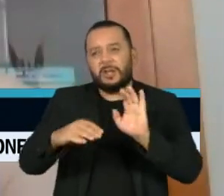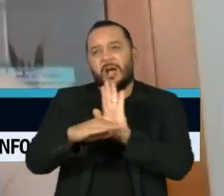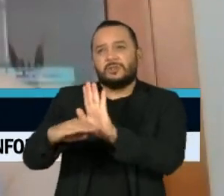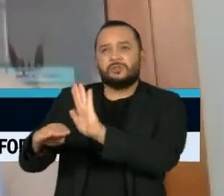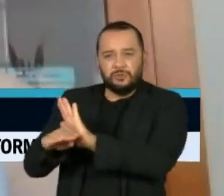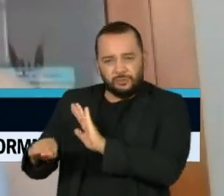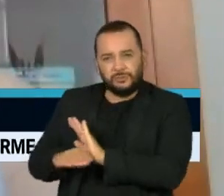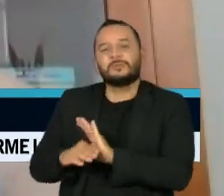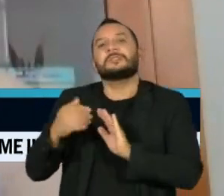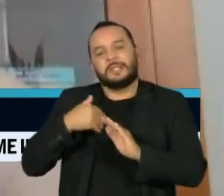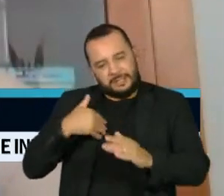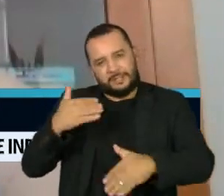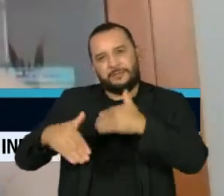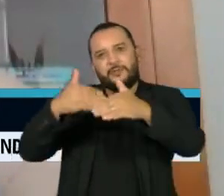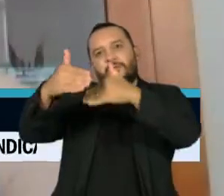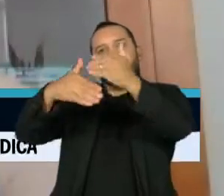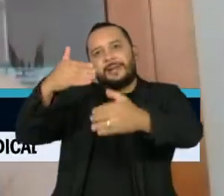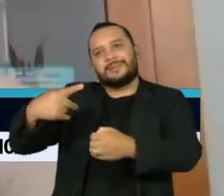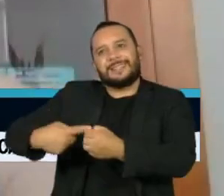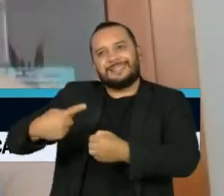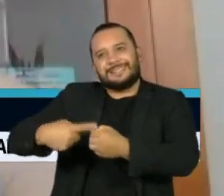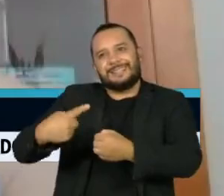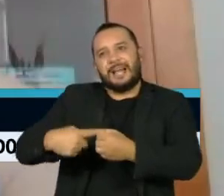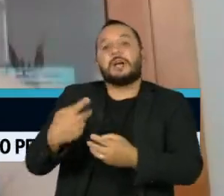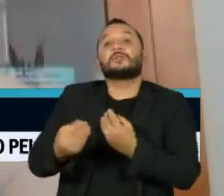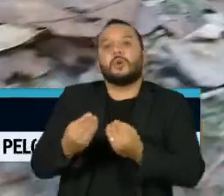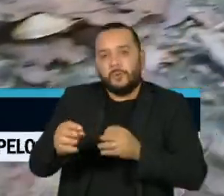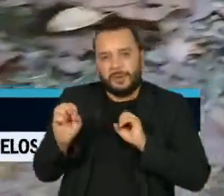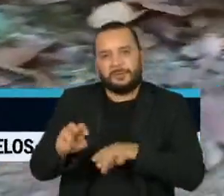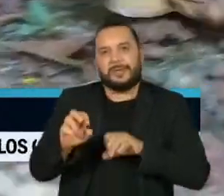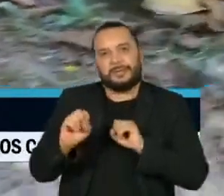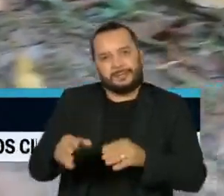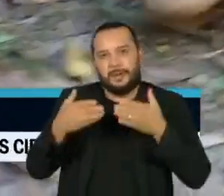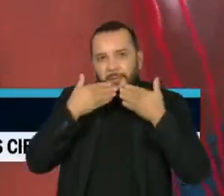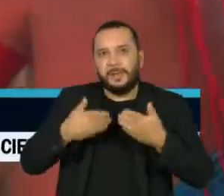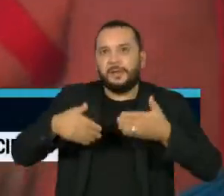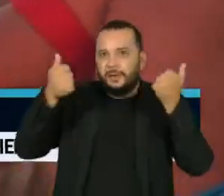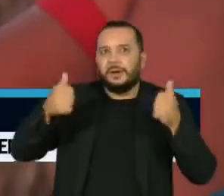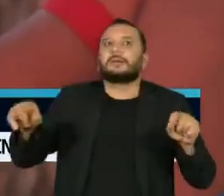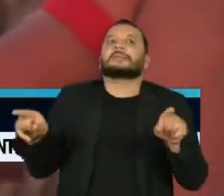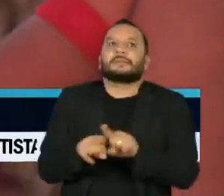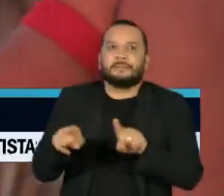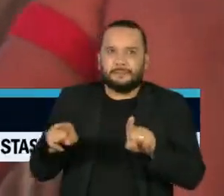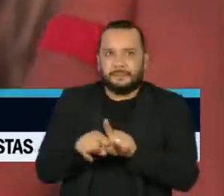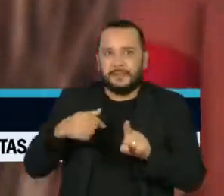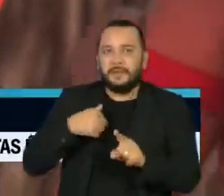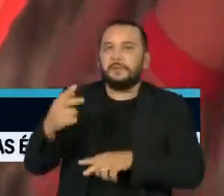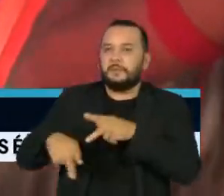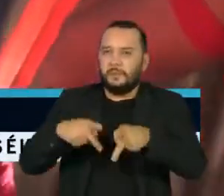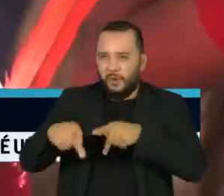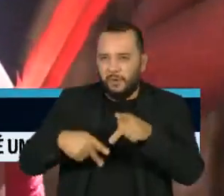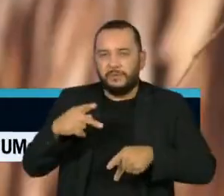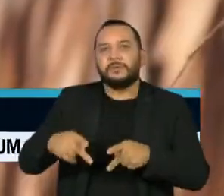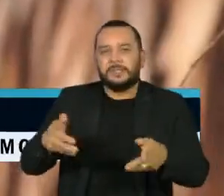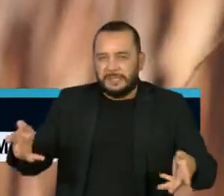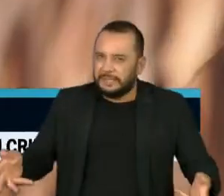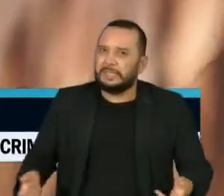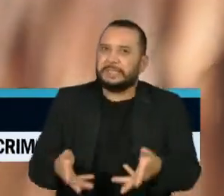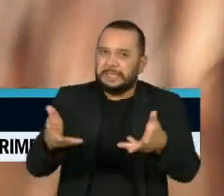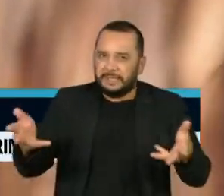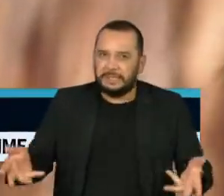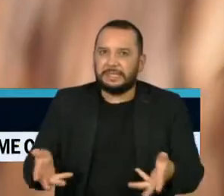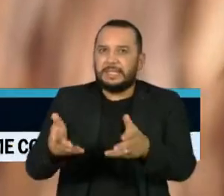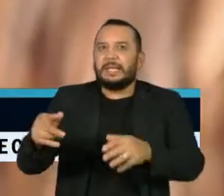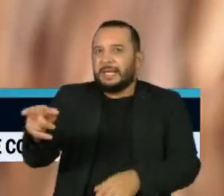regional através da educação, de dar melhores condições a essas populações e de inseri